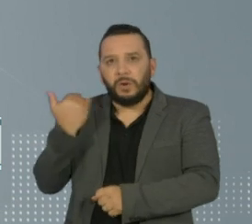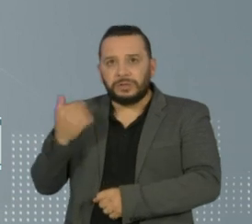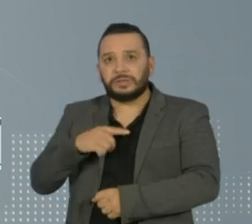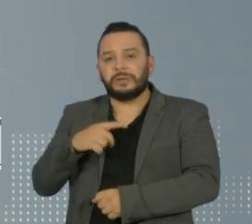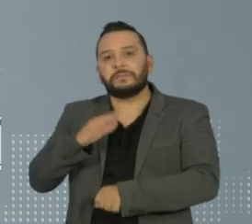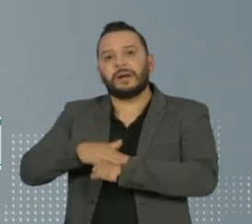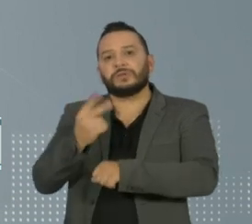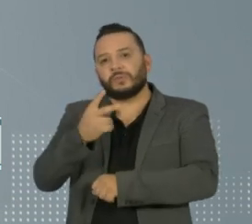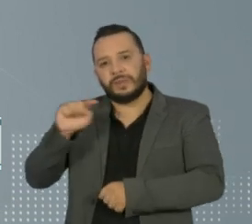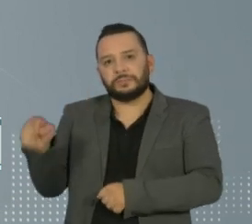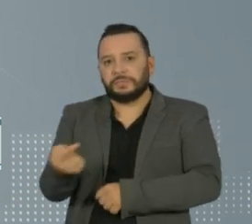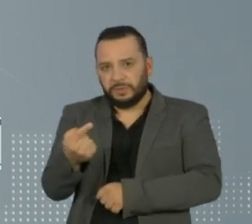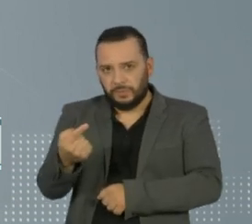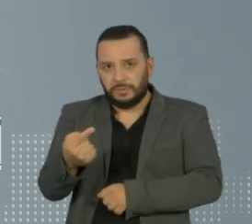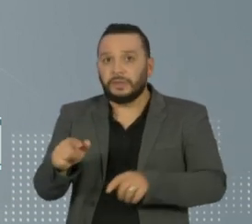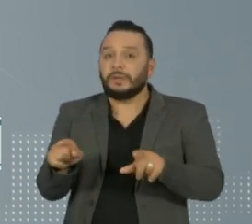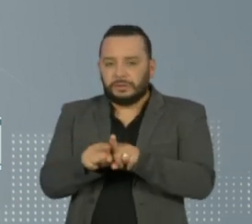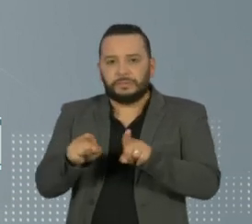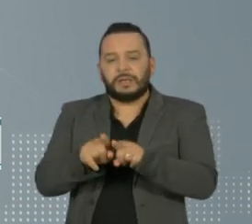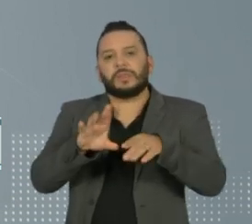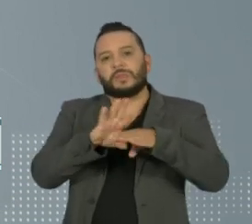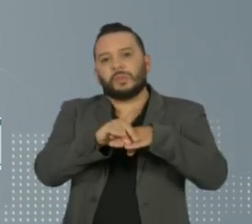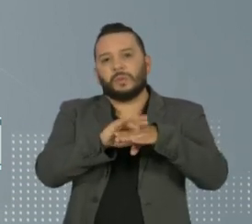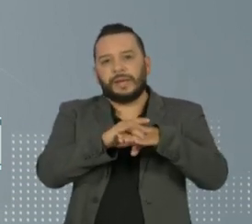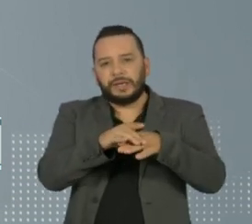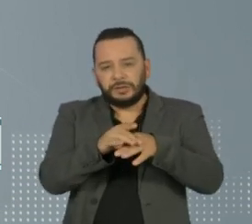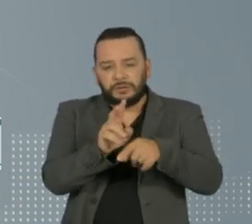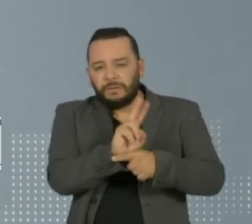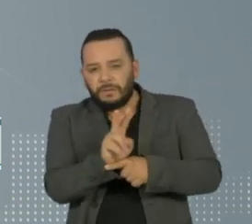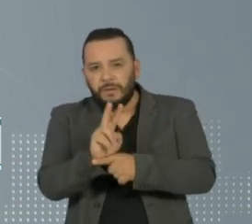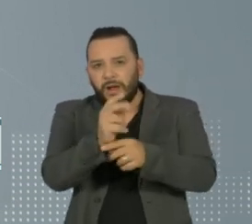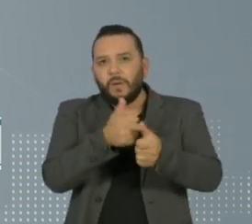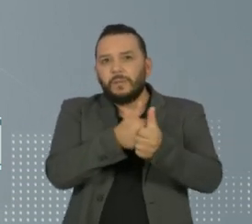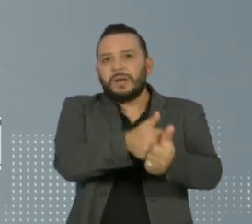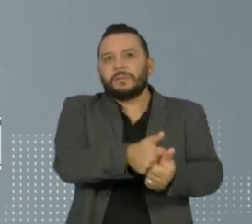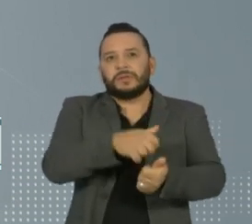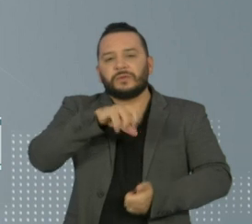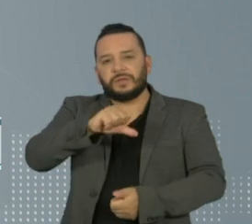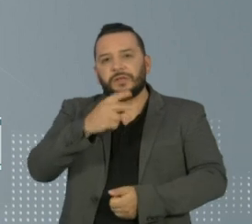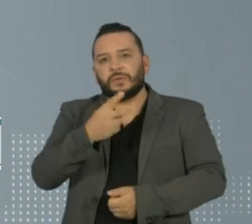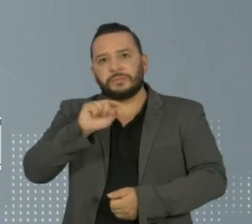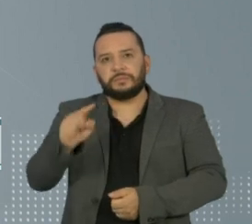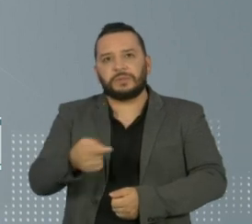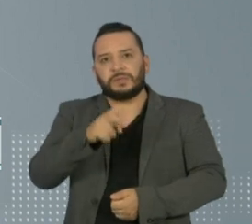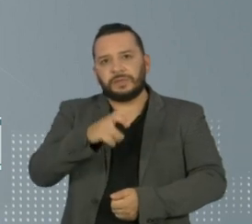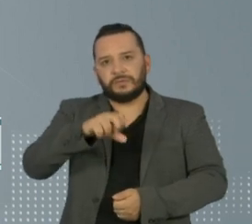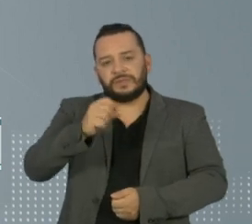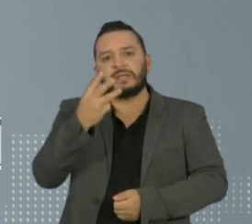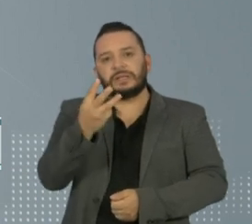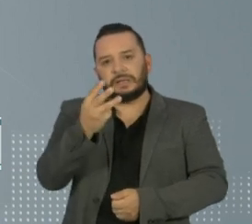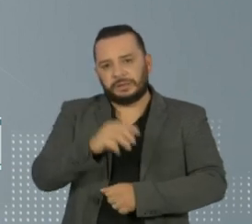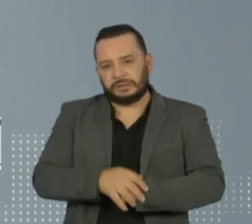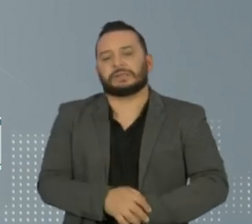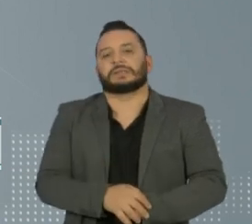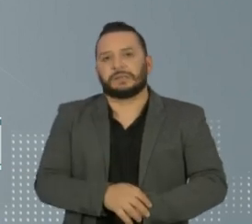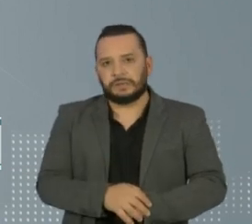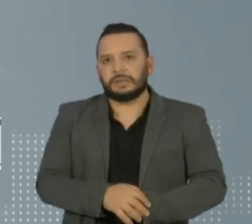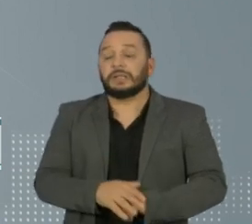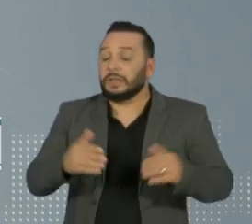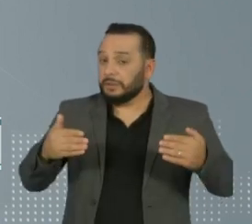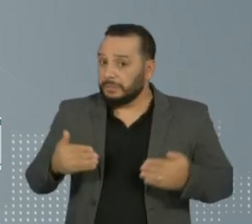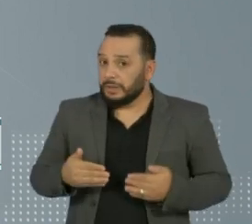.000, assim como os doentes em acompanhamento, 92.593. O